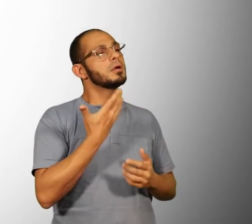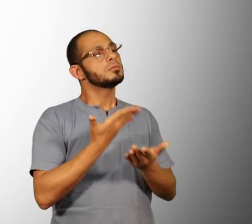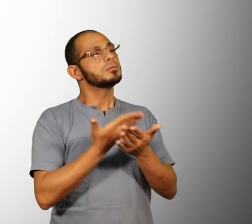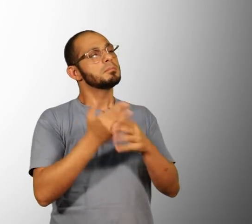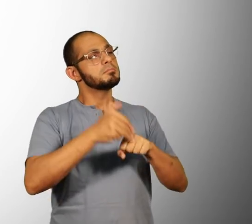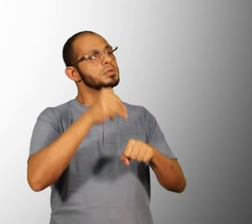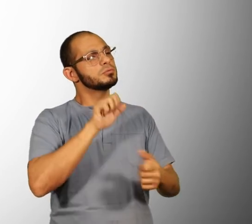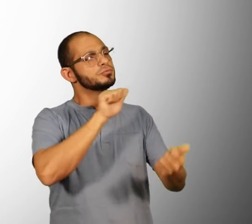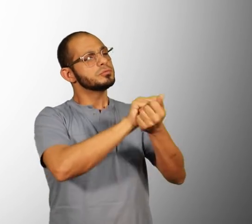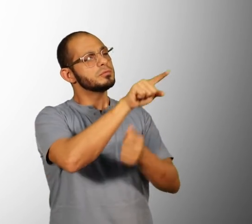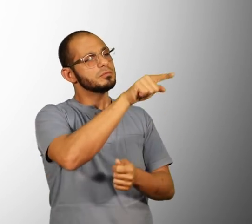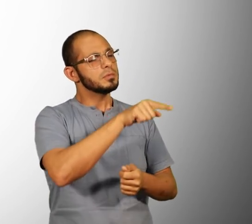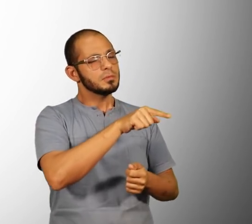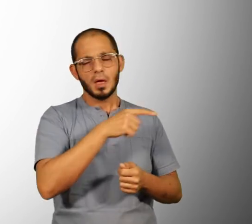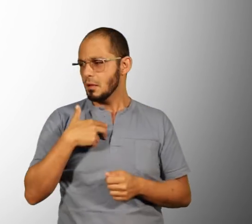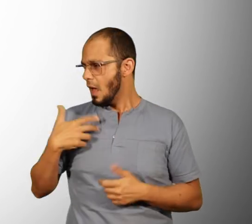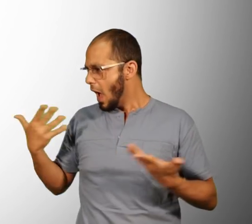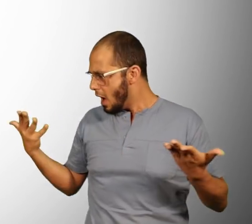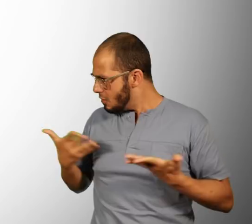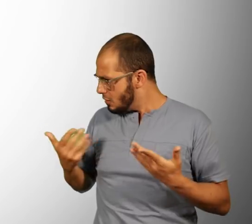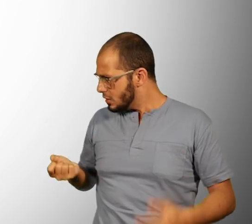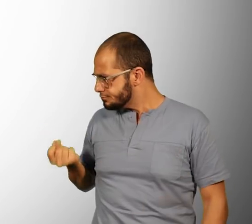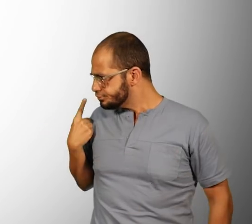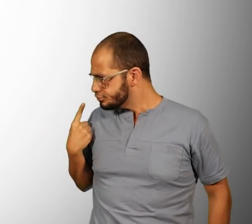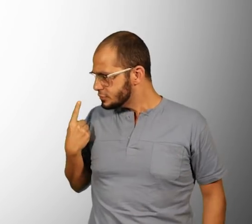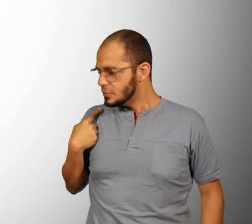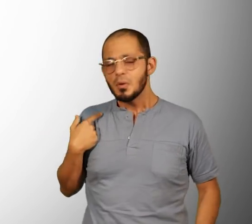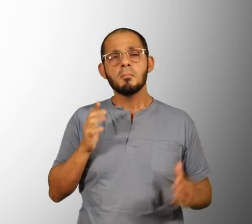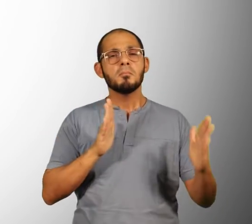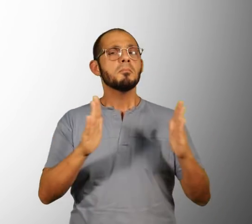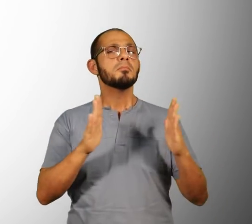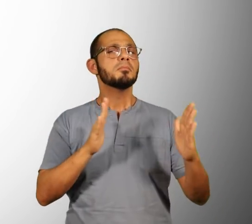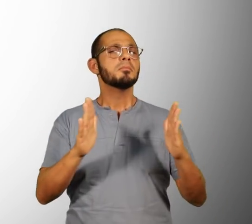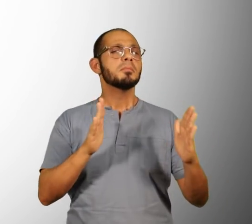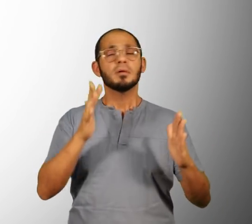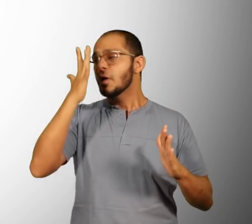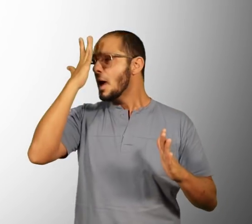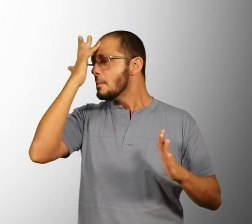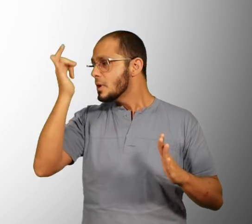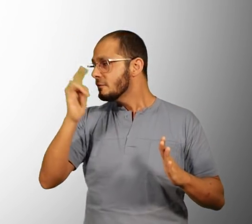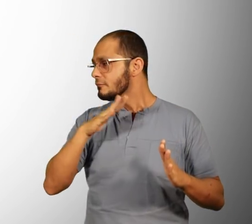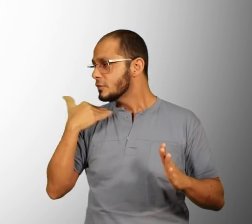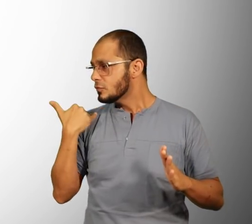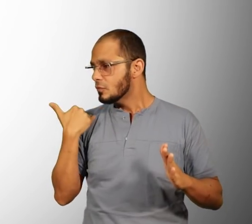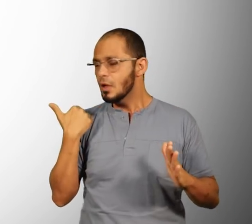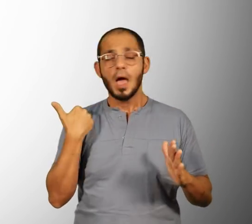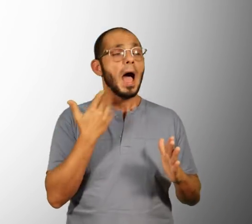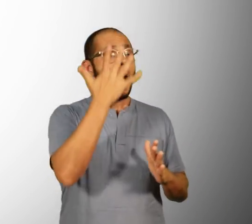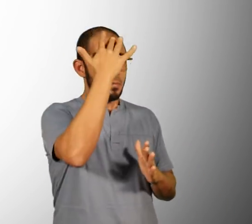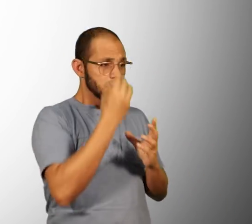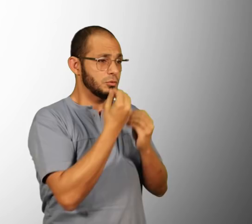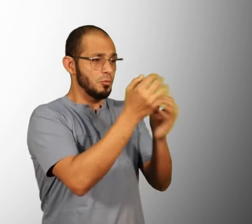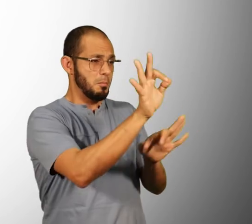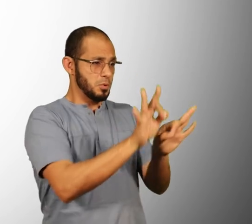Então, eu quero fazer a minha estrada com você. Falei assim, mas agora, assim, do nada, o prazo pra submeter o projeto é amanhã. Falei assim, eu vou chegar